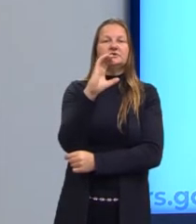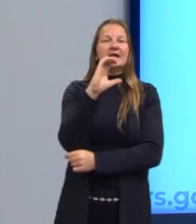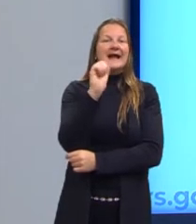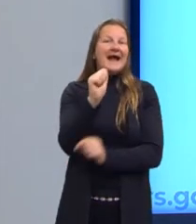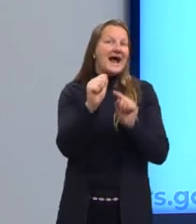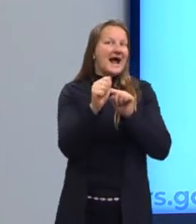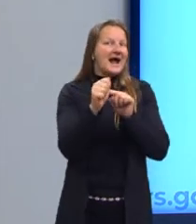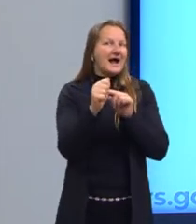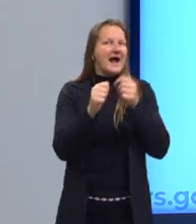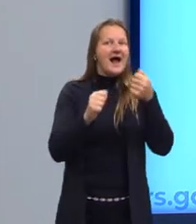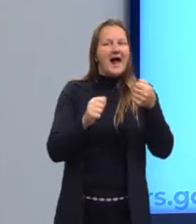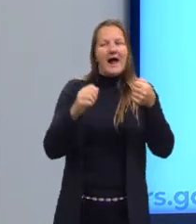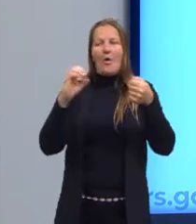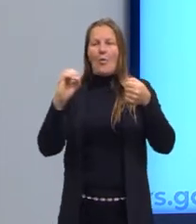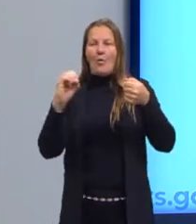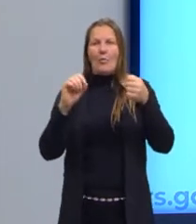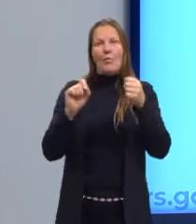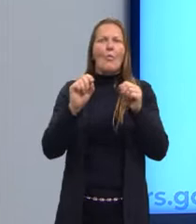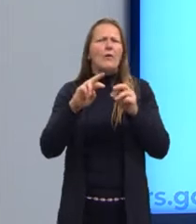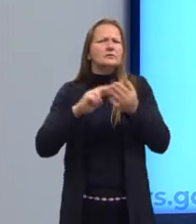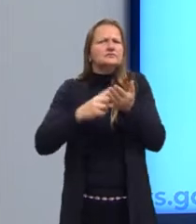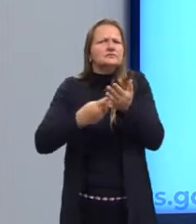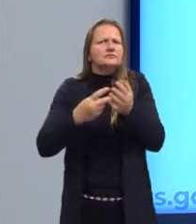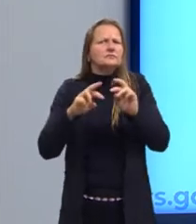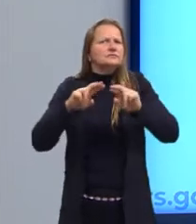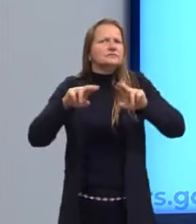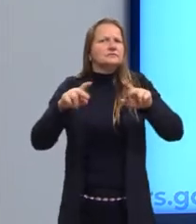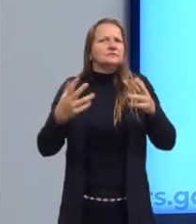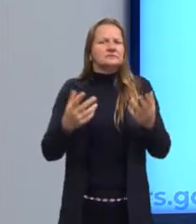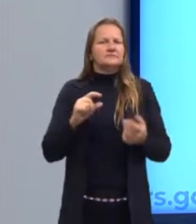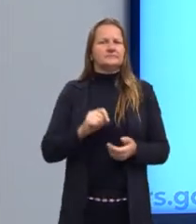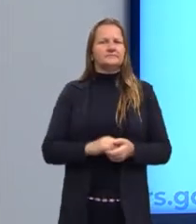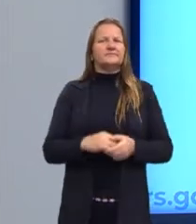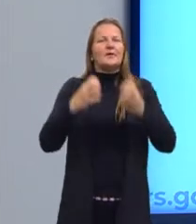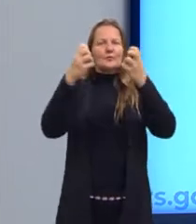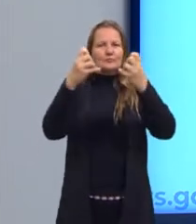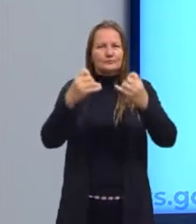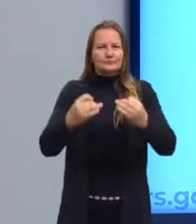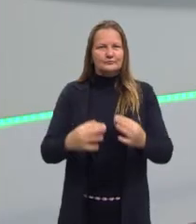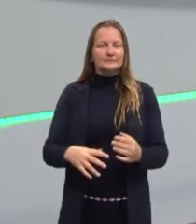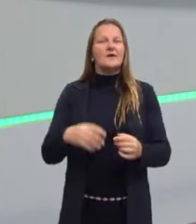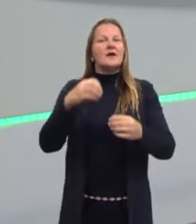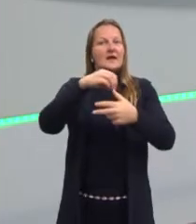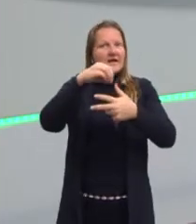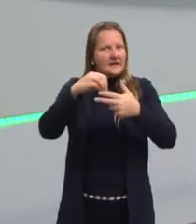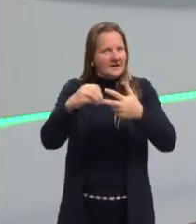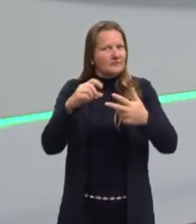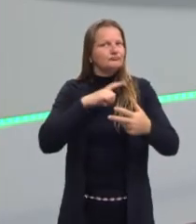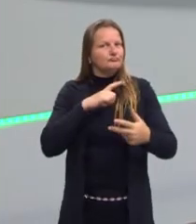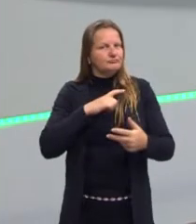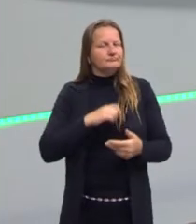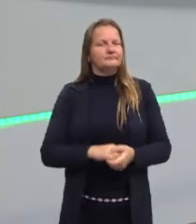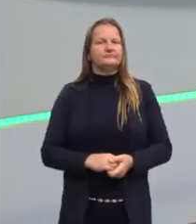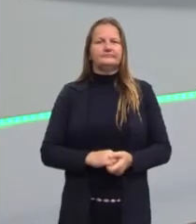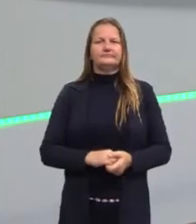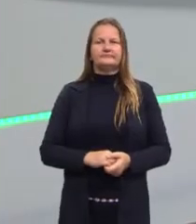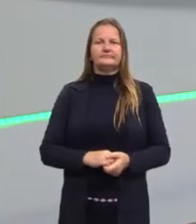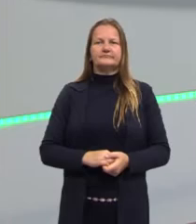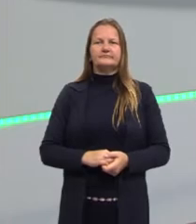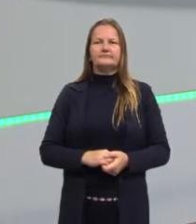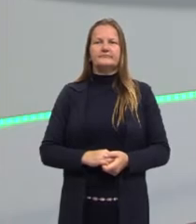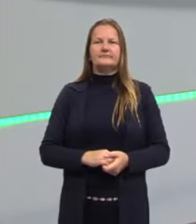hoje, certo? É também uma disciplina importante que muitas questões no Enem sobre isso, etc e tal. Então olha só,